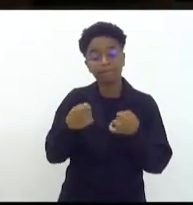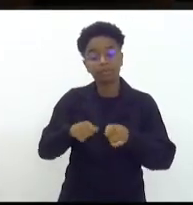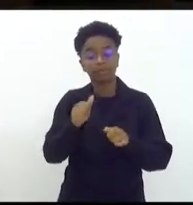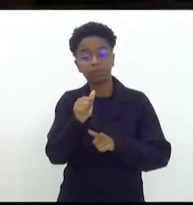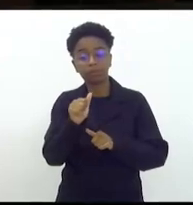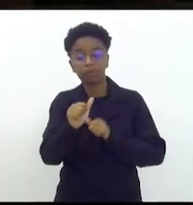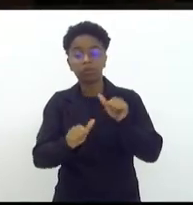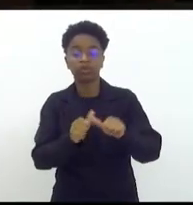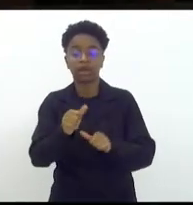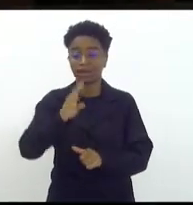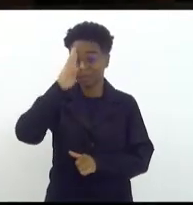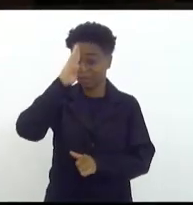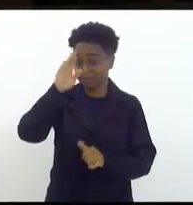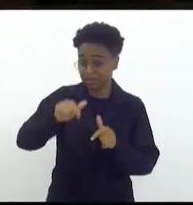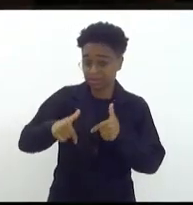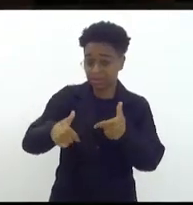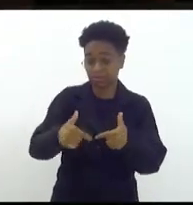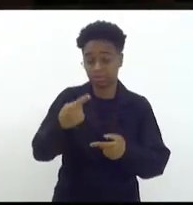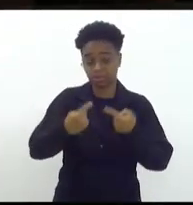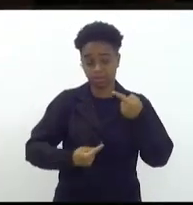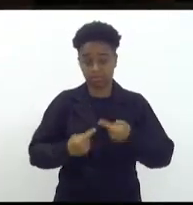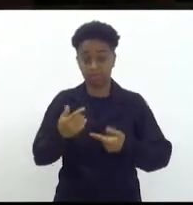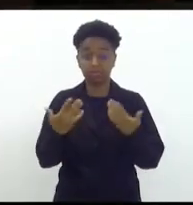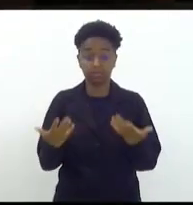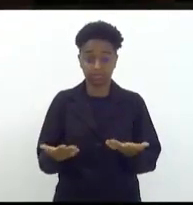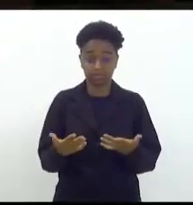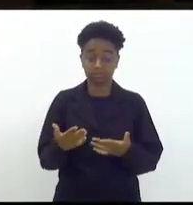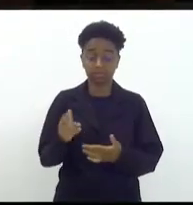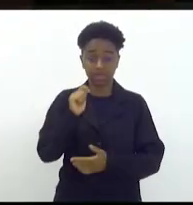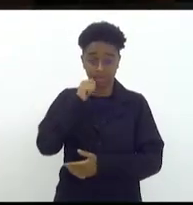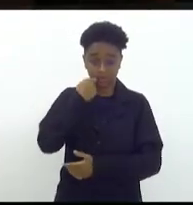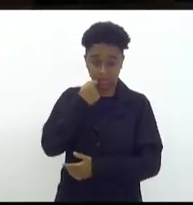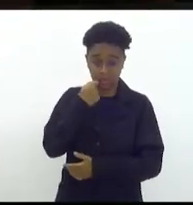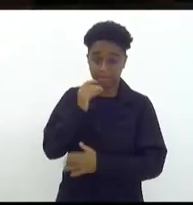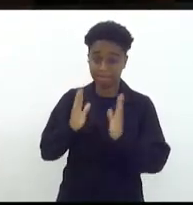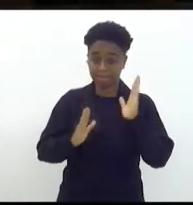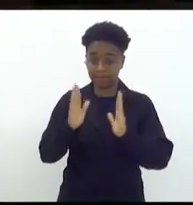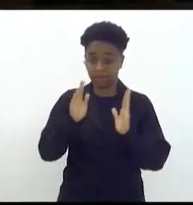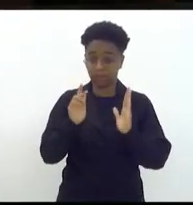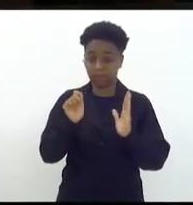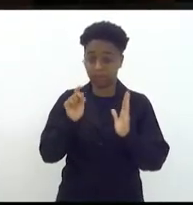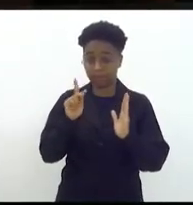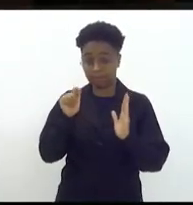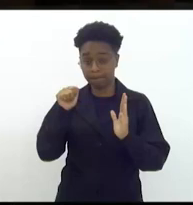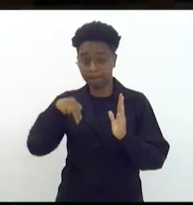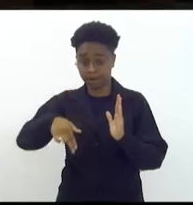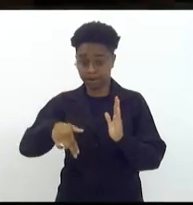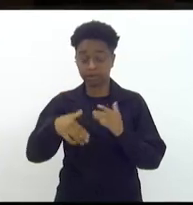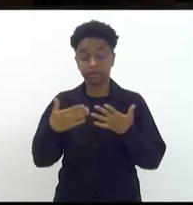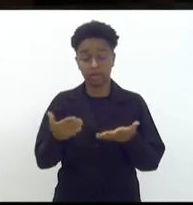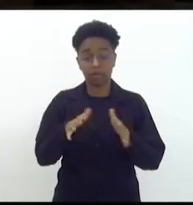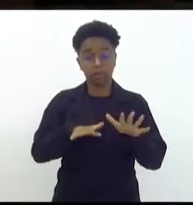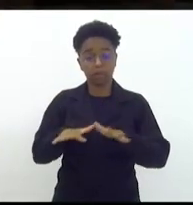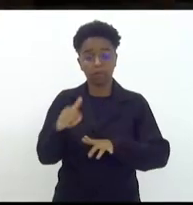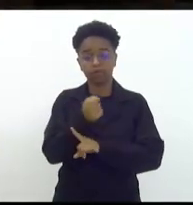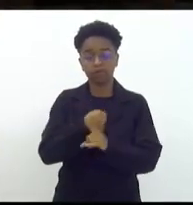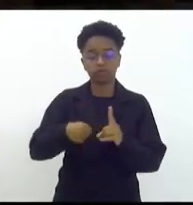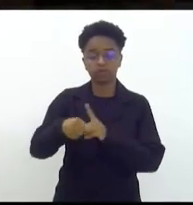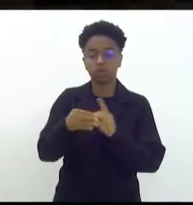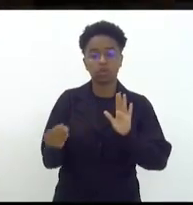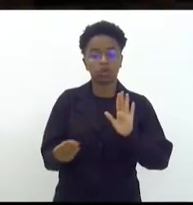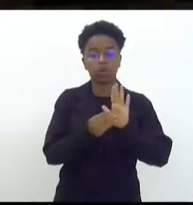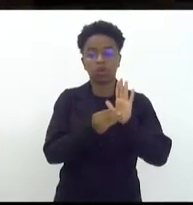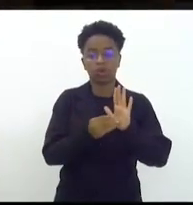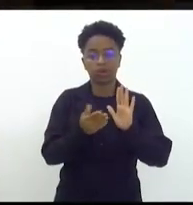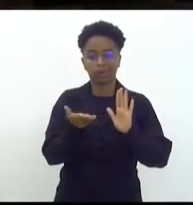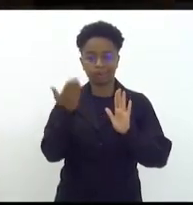então o Eduardo Paes lá atrás na época do PAN e aí os movimentos sociais apelidaram